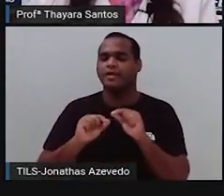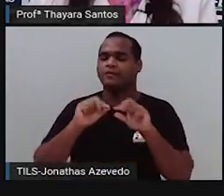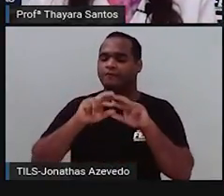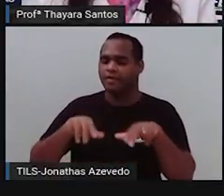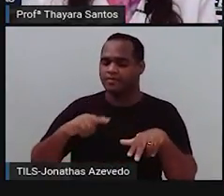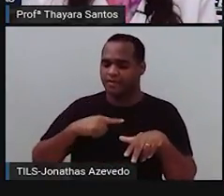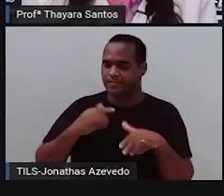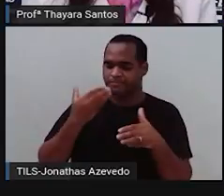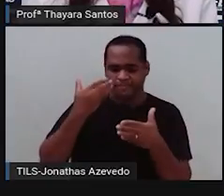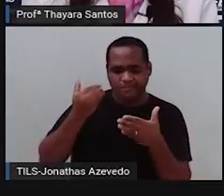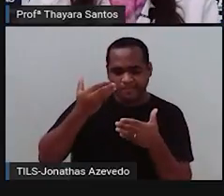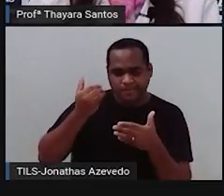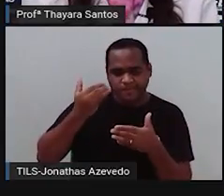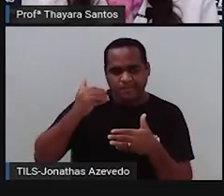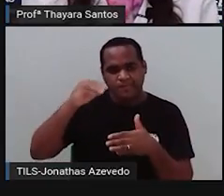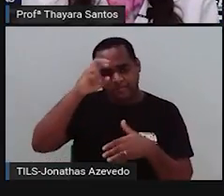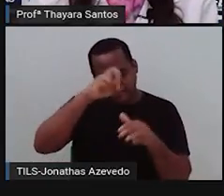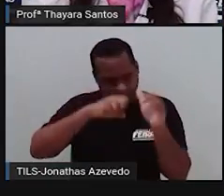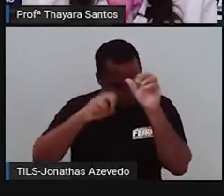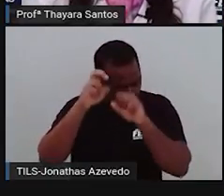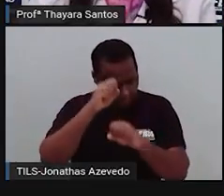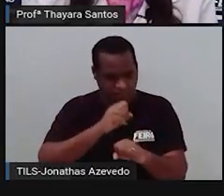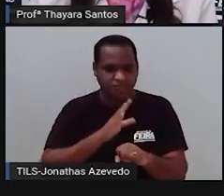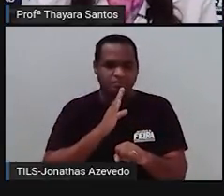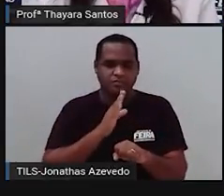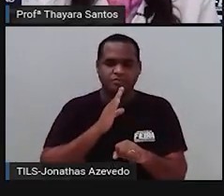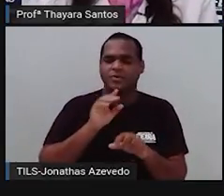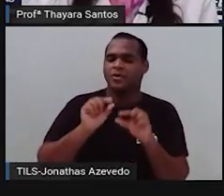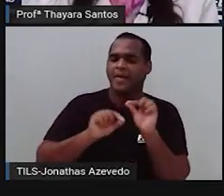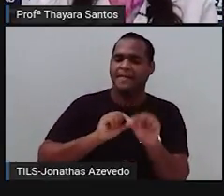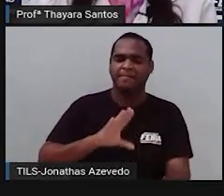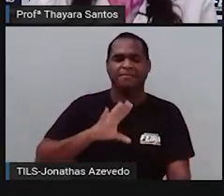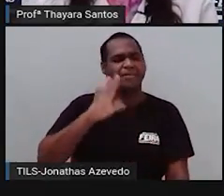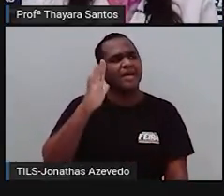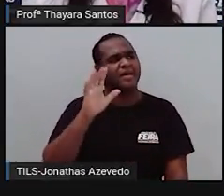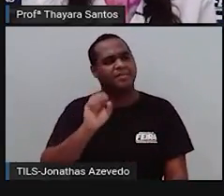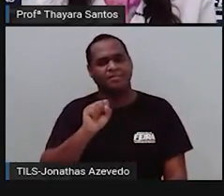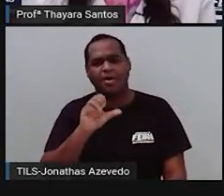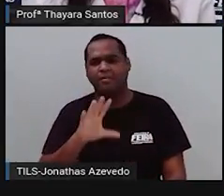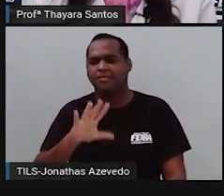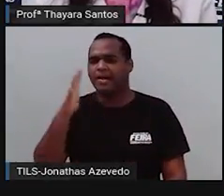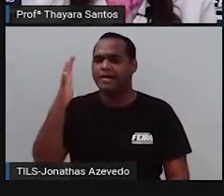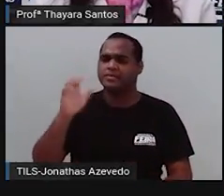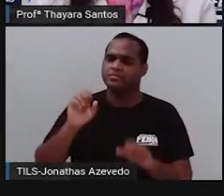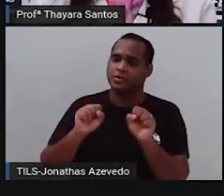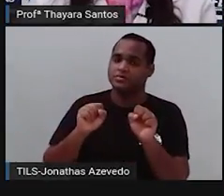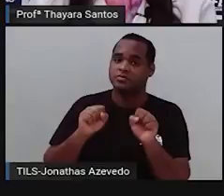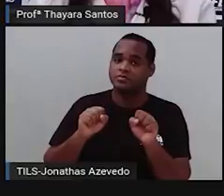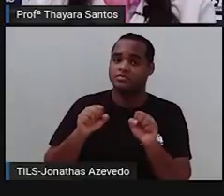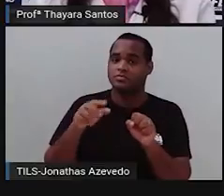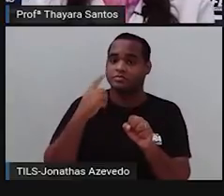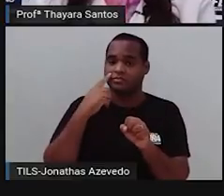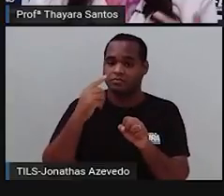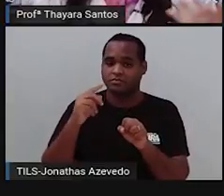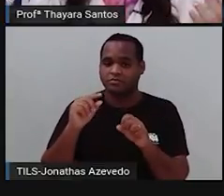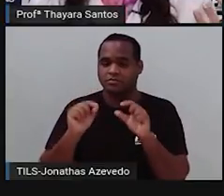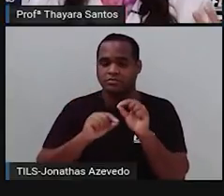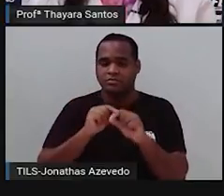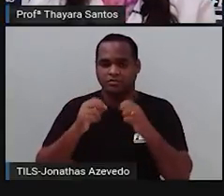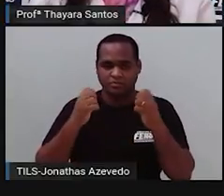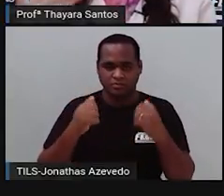conhecimentos, é possível a gente calcular a probabilidade de algumas coisas acontecerem. Por exemplo, a gente tem como determinar